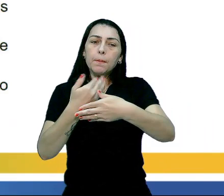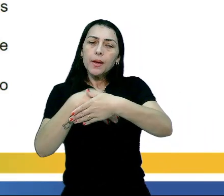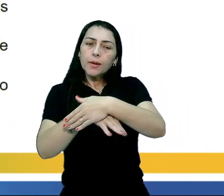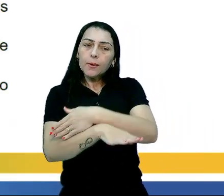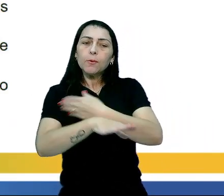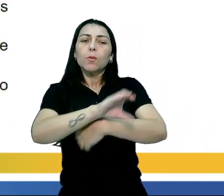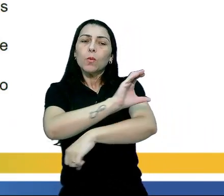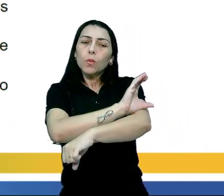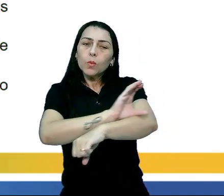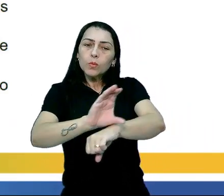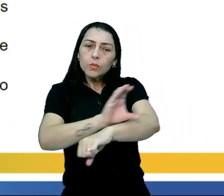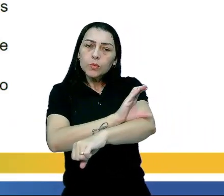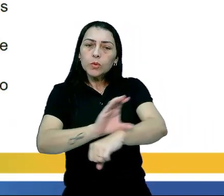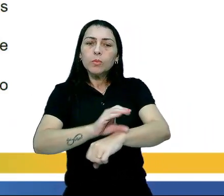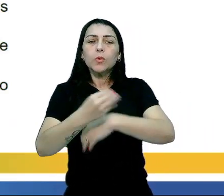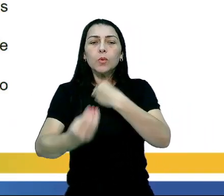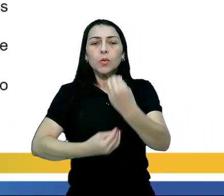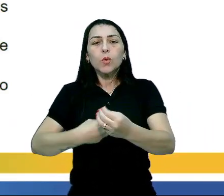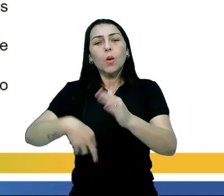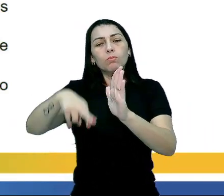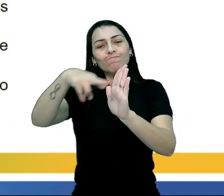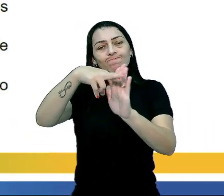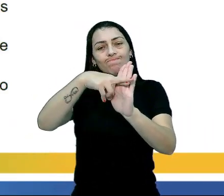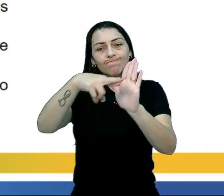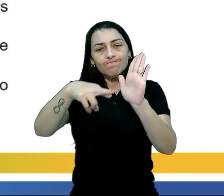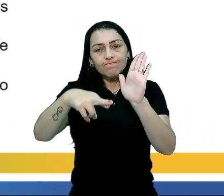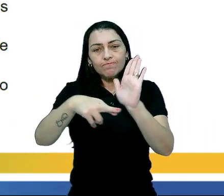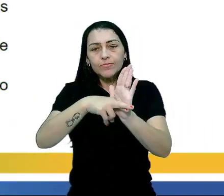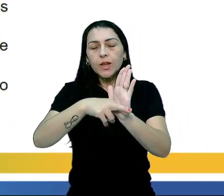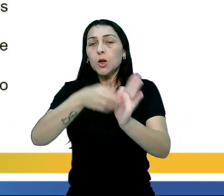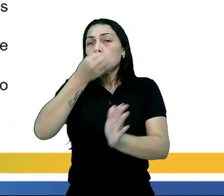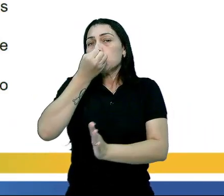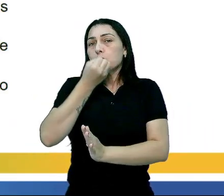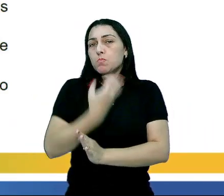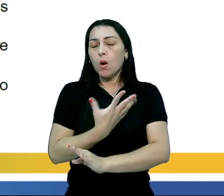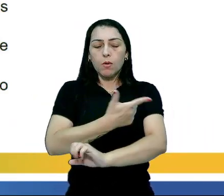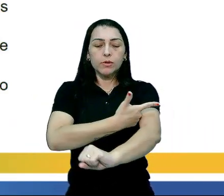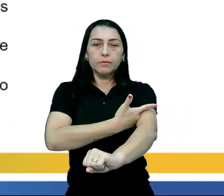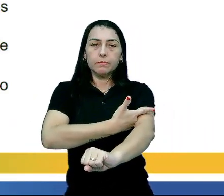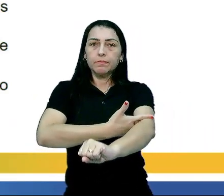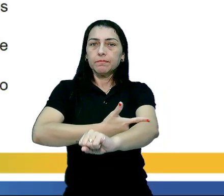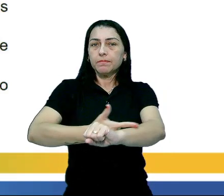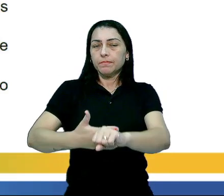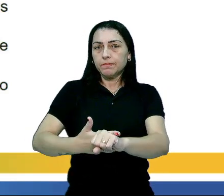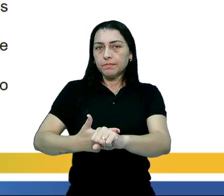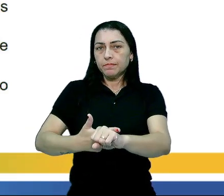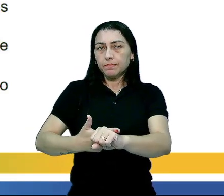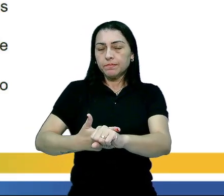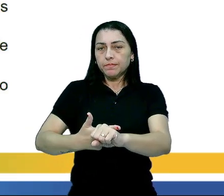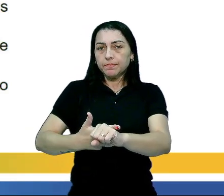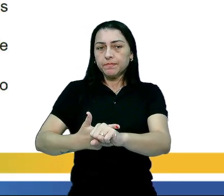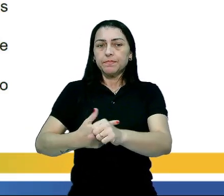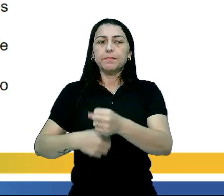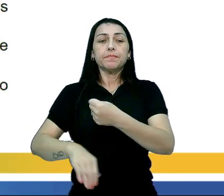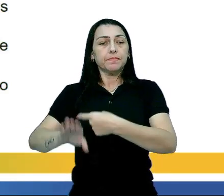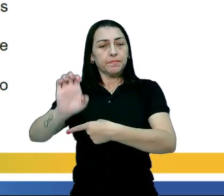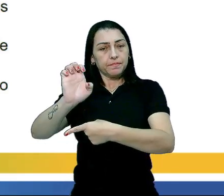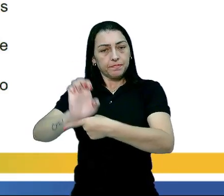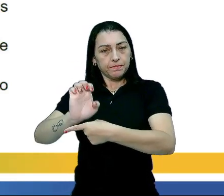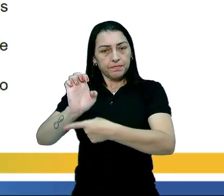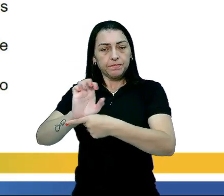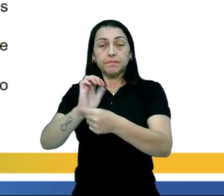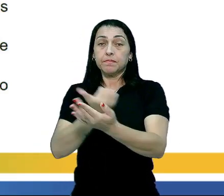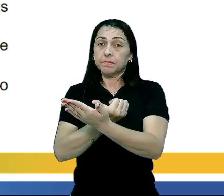tradicionais e de costumes, como seguir regras de etiqueta ou de boa educação.